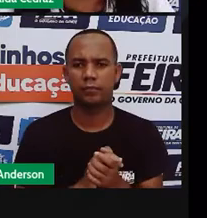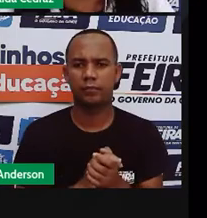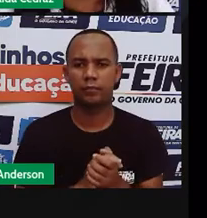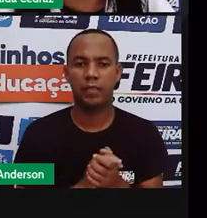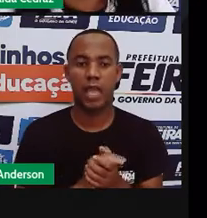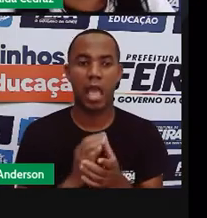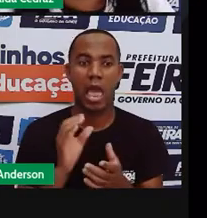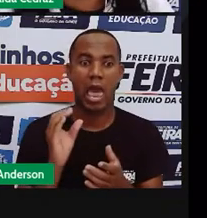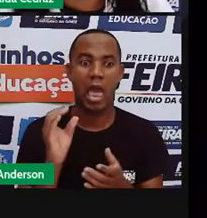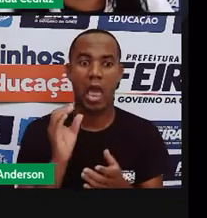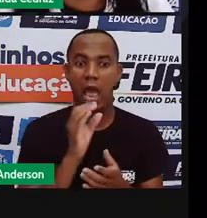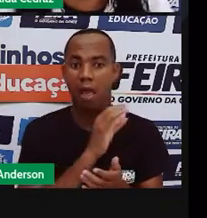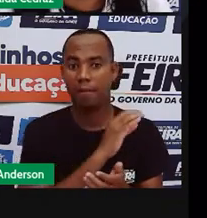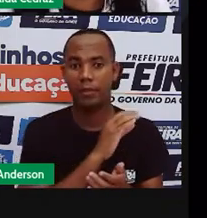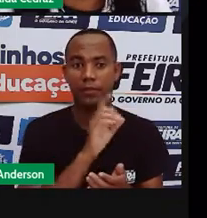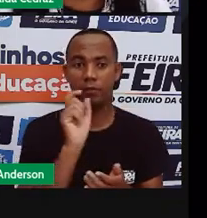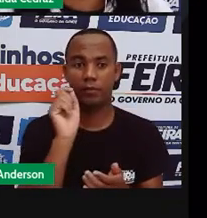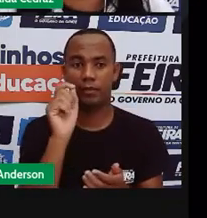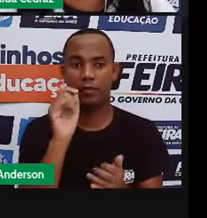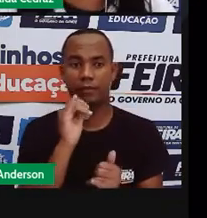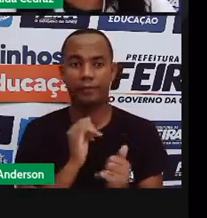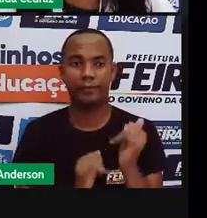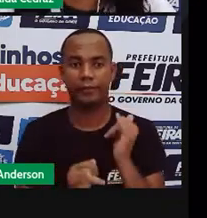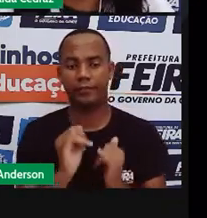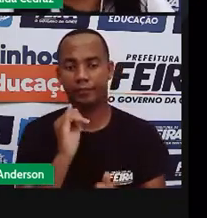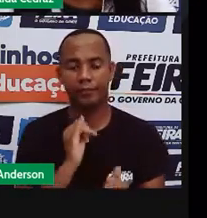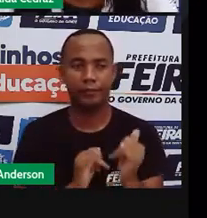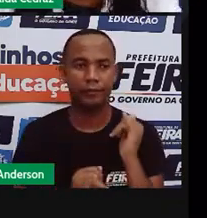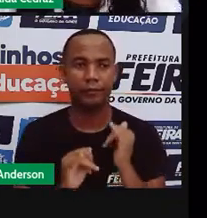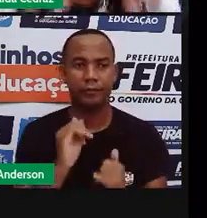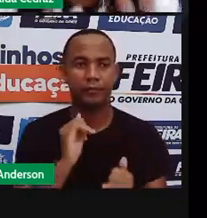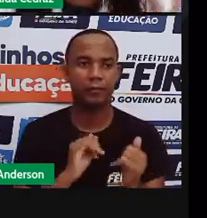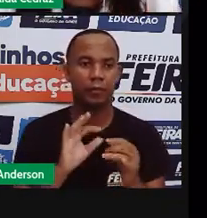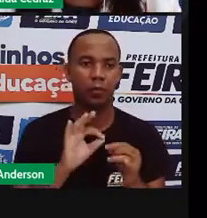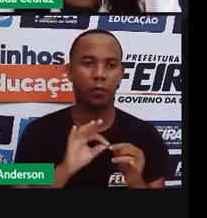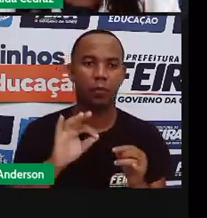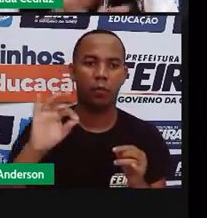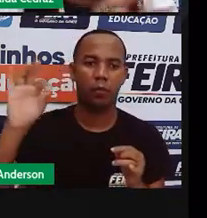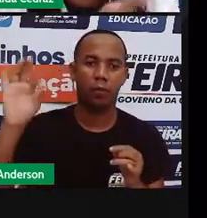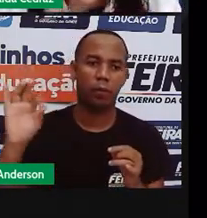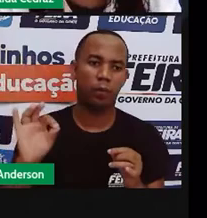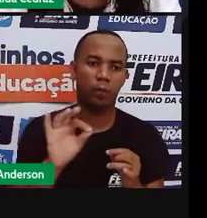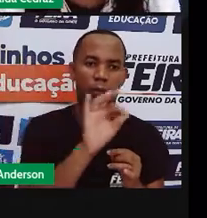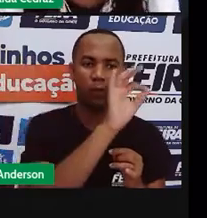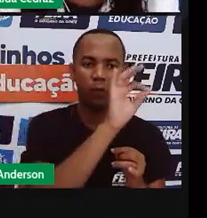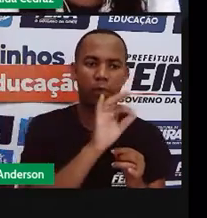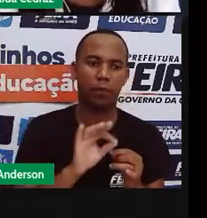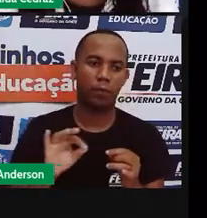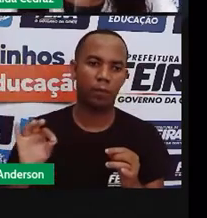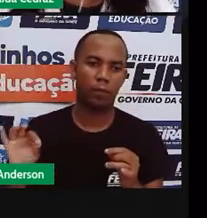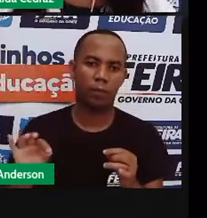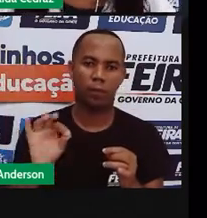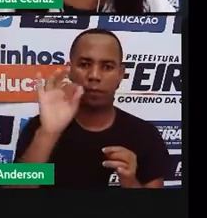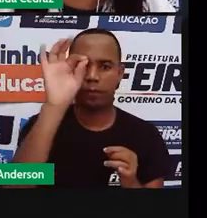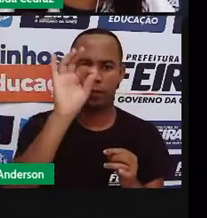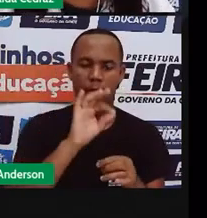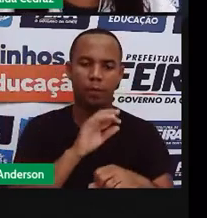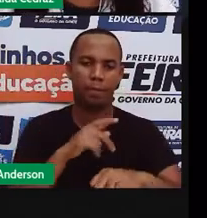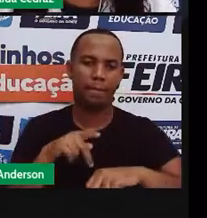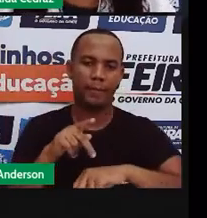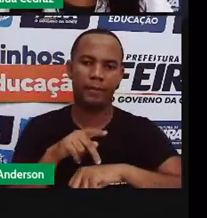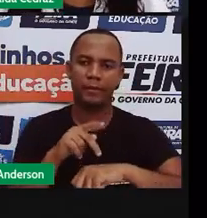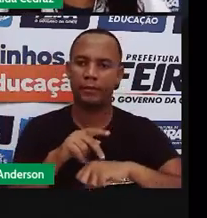velocidade da internet ligando todos os saídos todos os continentes